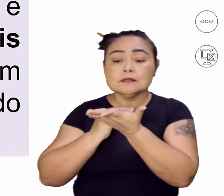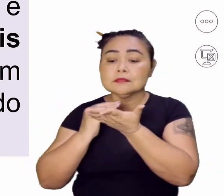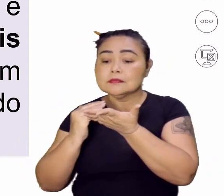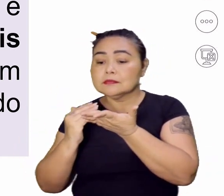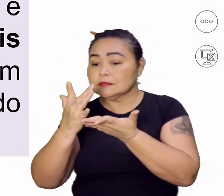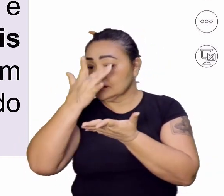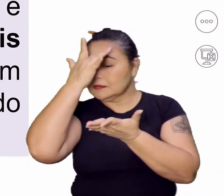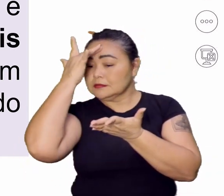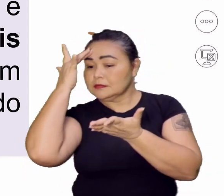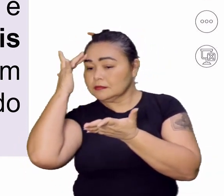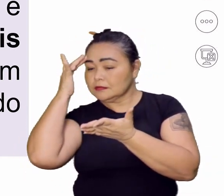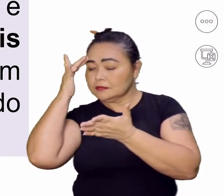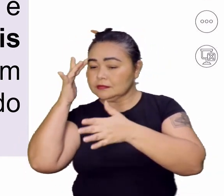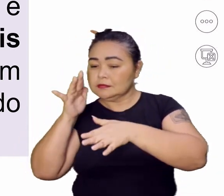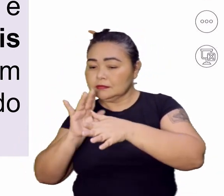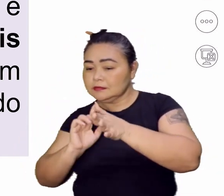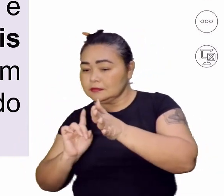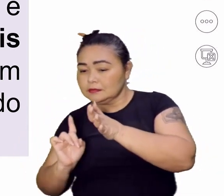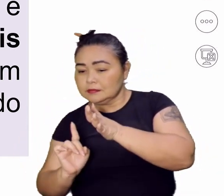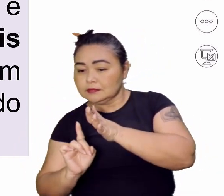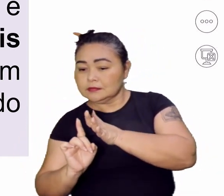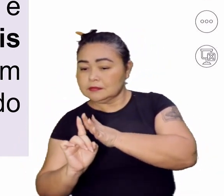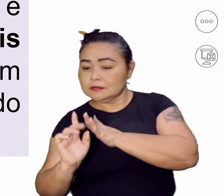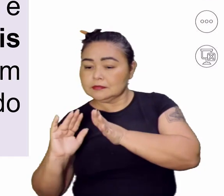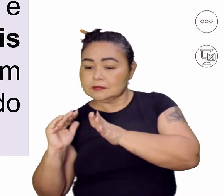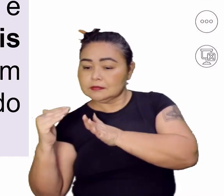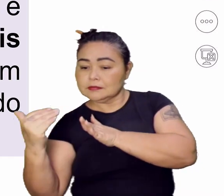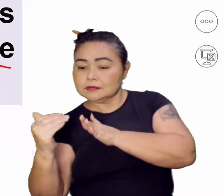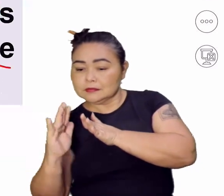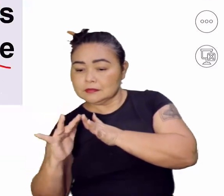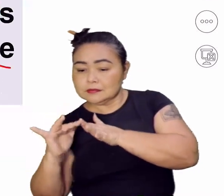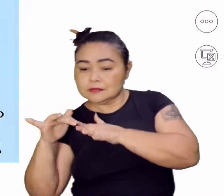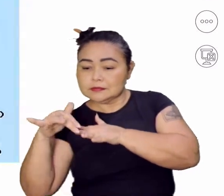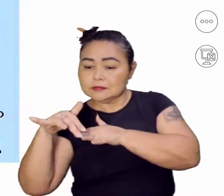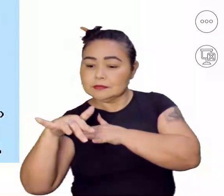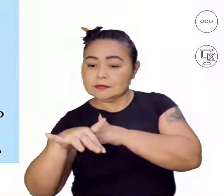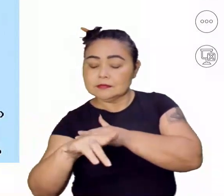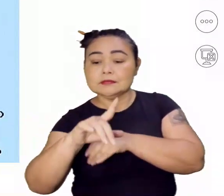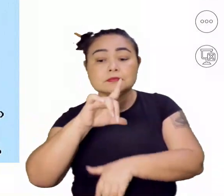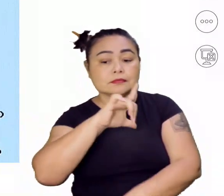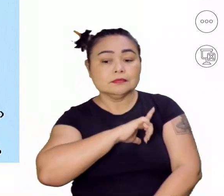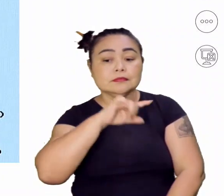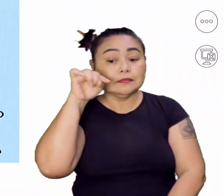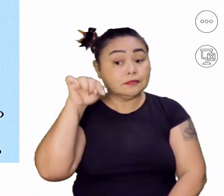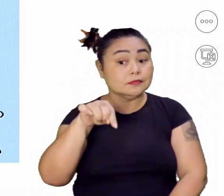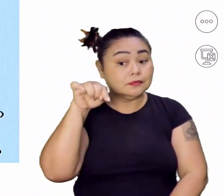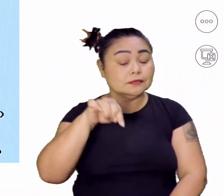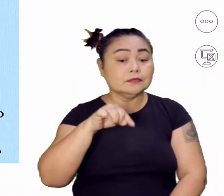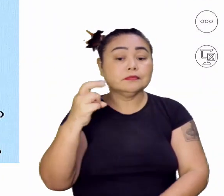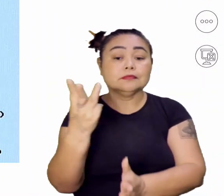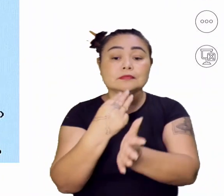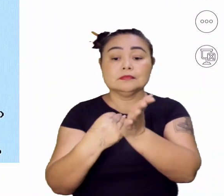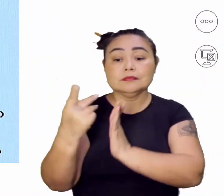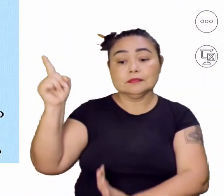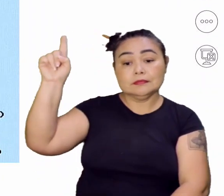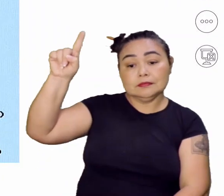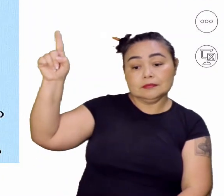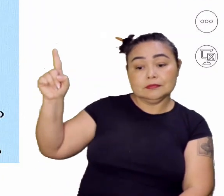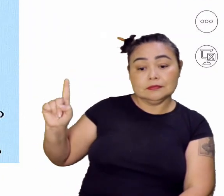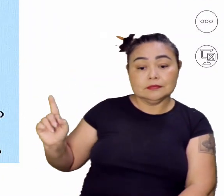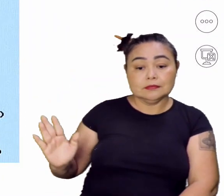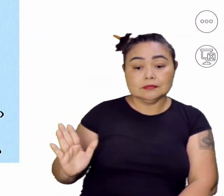e bandeiras saindo do litoral para o interior. Aquilo que nós vimos aqui nesse mapa, as entradas e bandeiras.